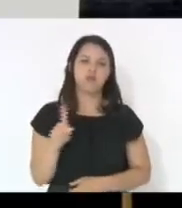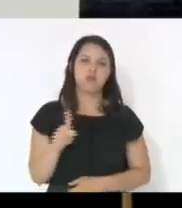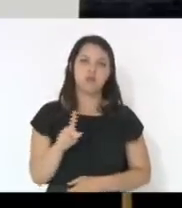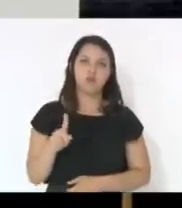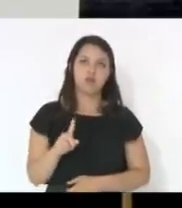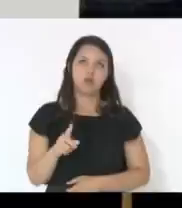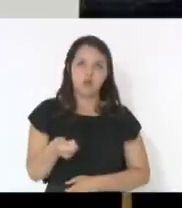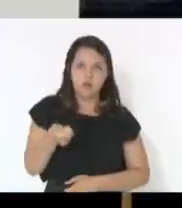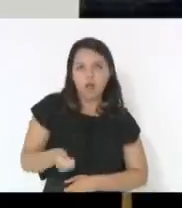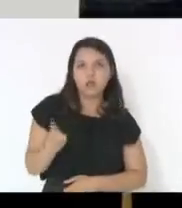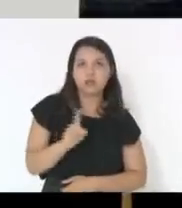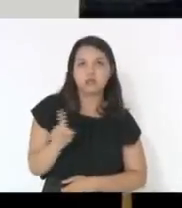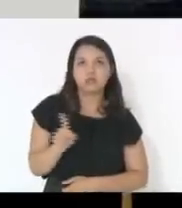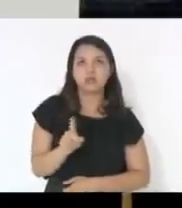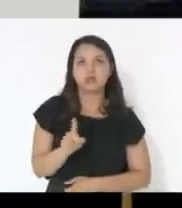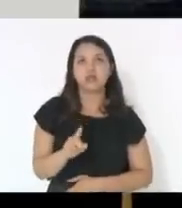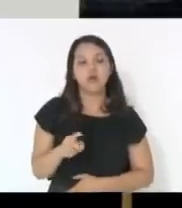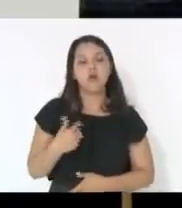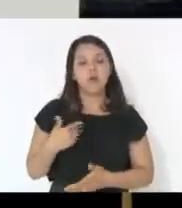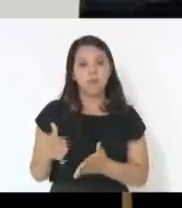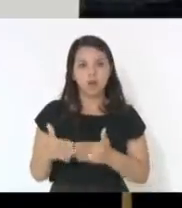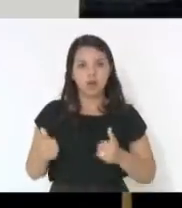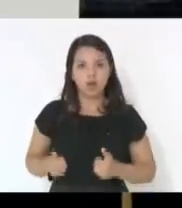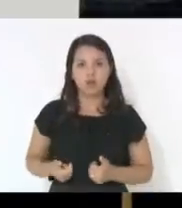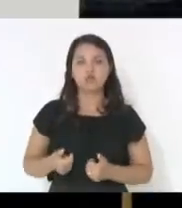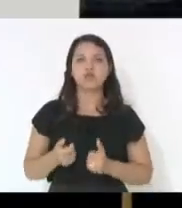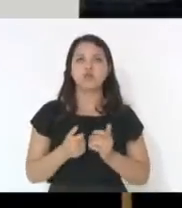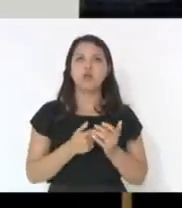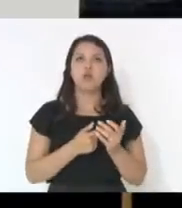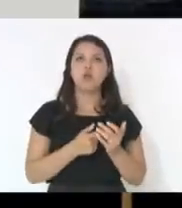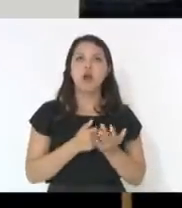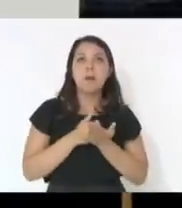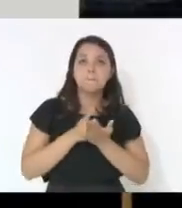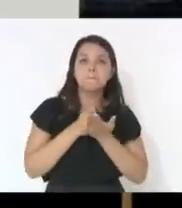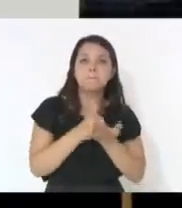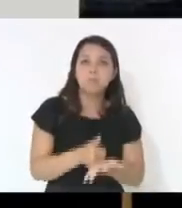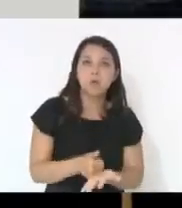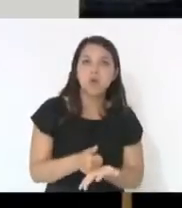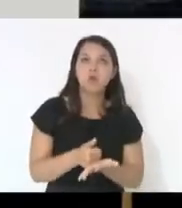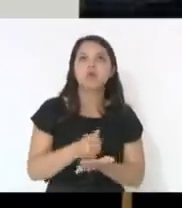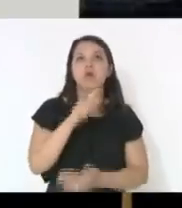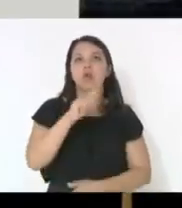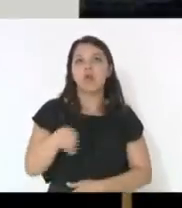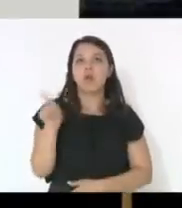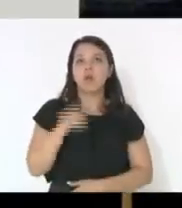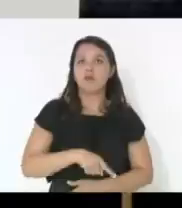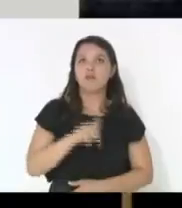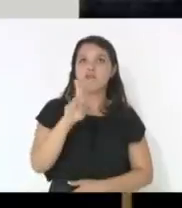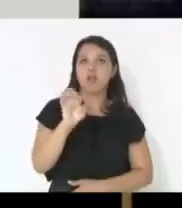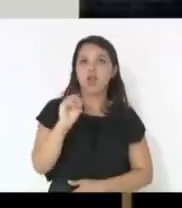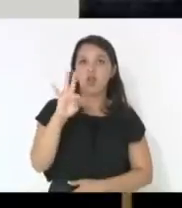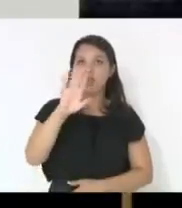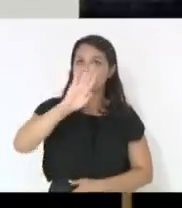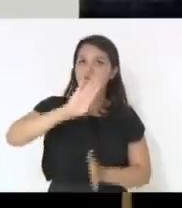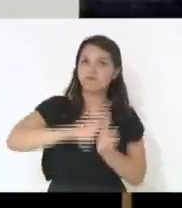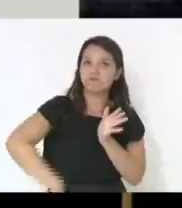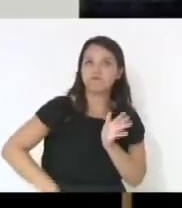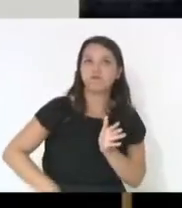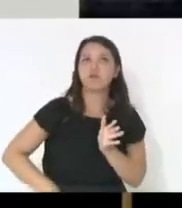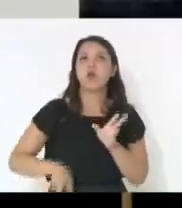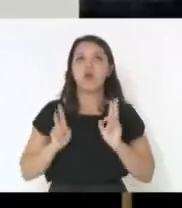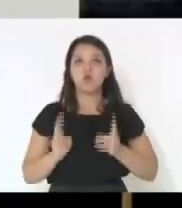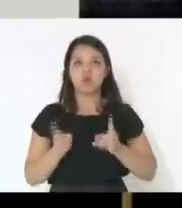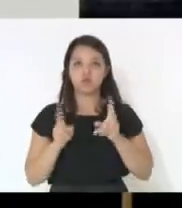colocada. Então, eu peço o apoio para que a gente possa derrubar esse veto, manter o repasso do